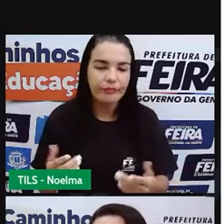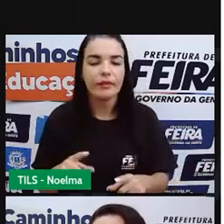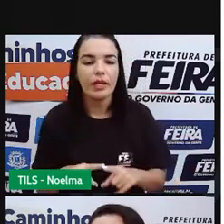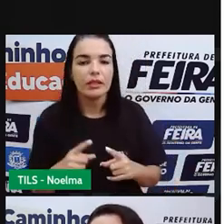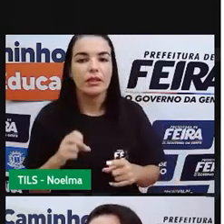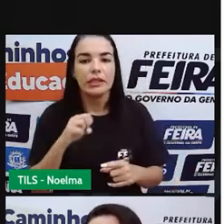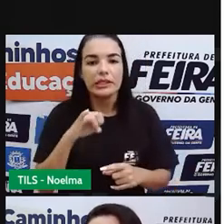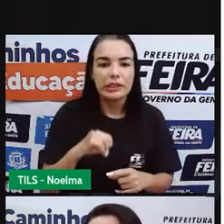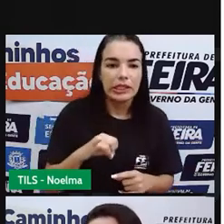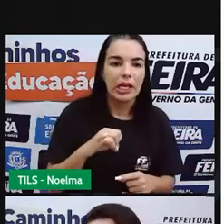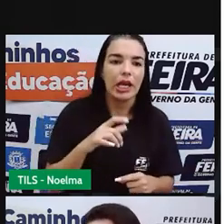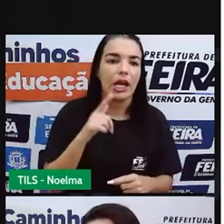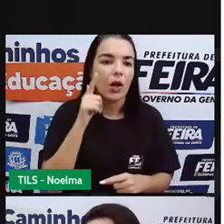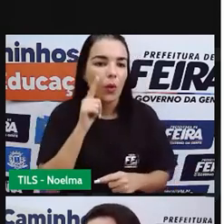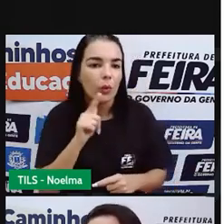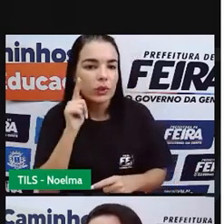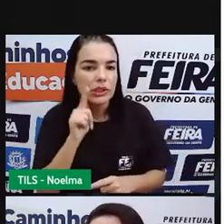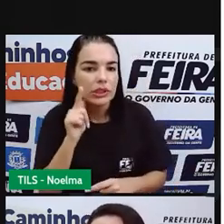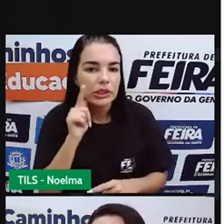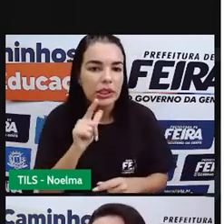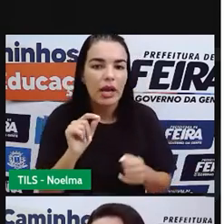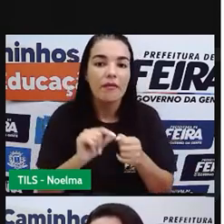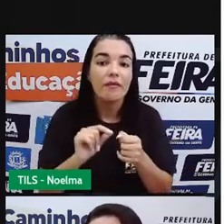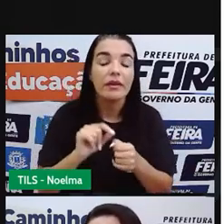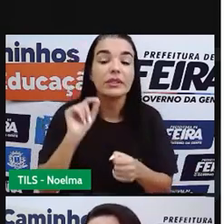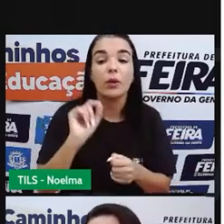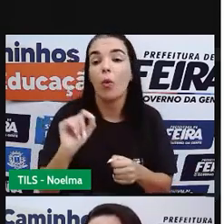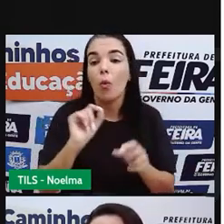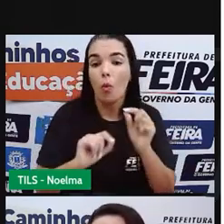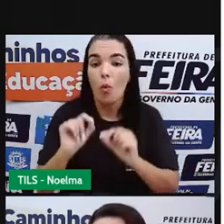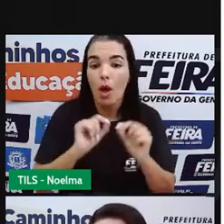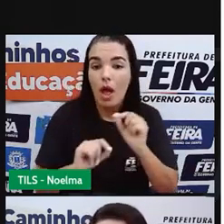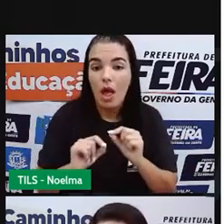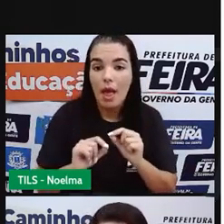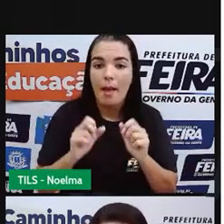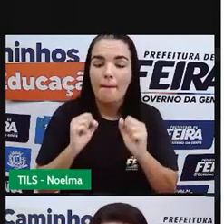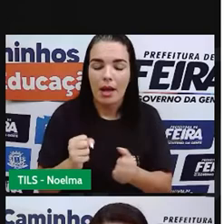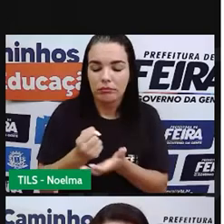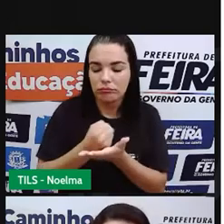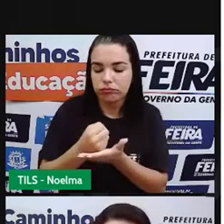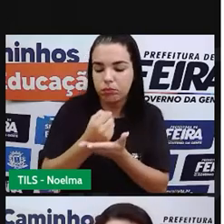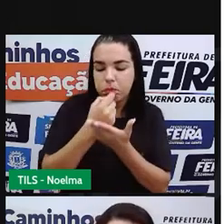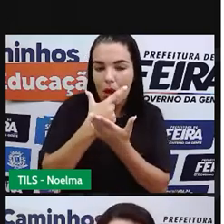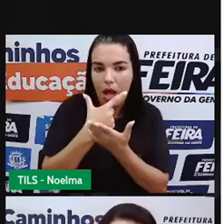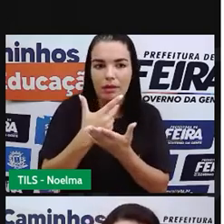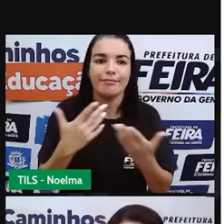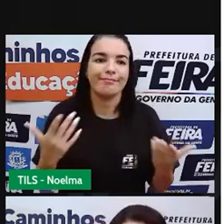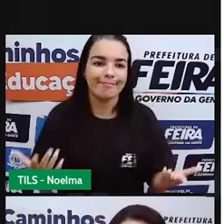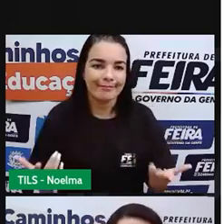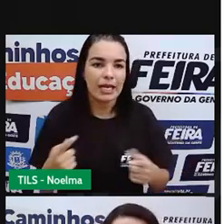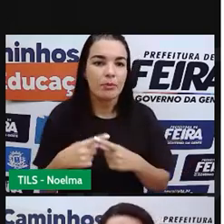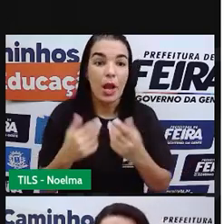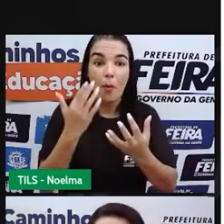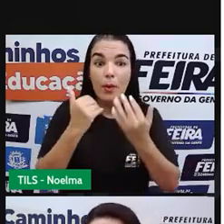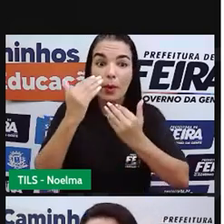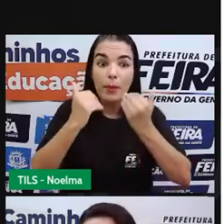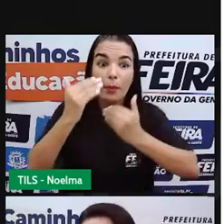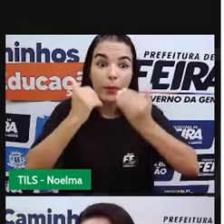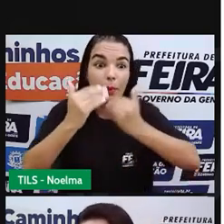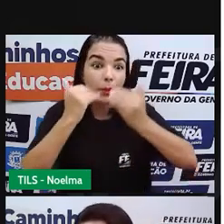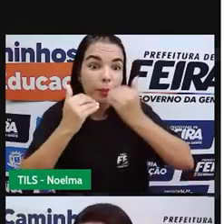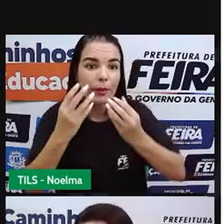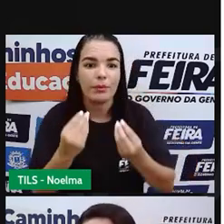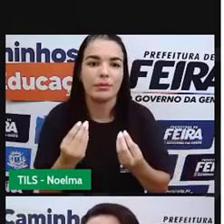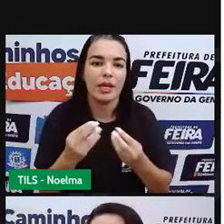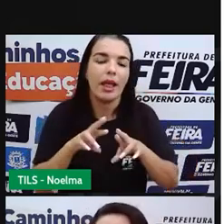aquele alimento que elas comeram. Elas usam aí o laxante. Mas o que vai diferenciar a bulimia da